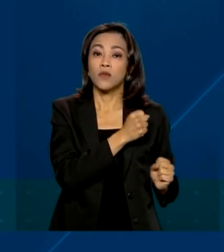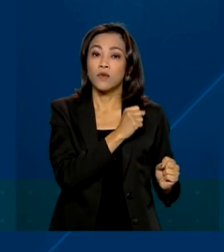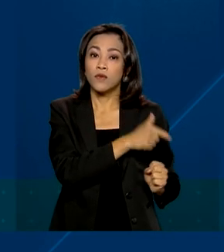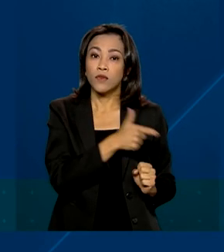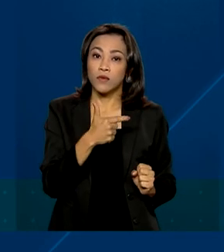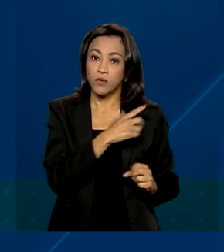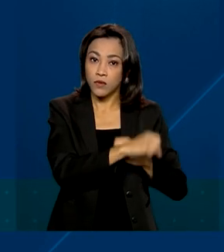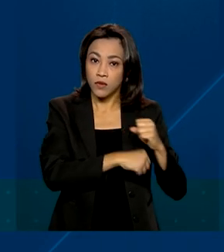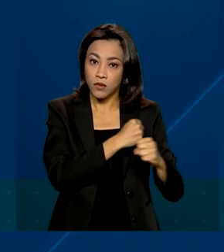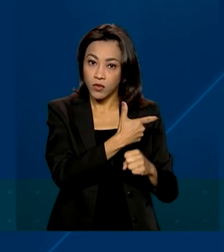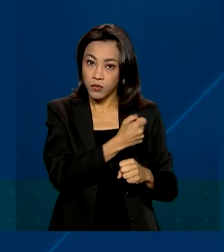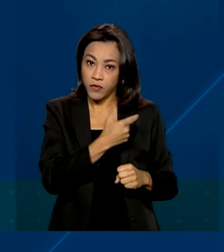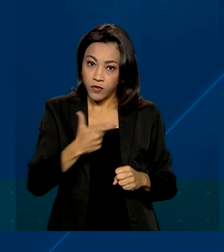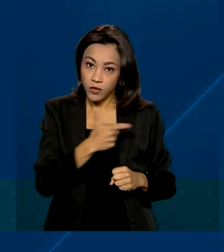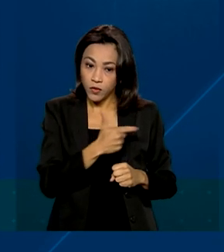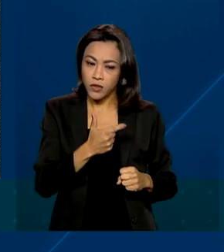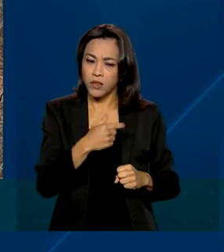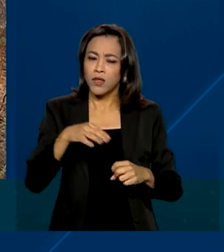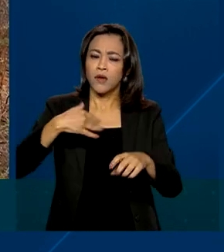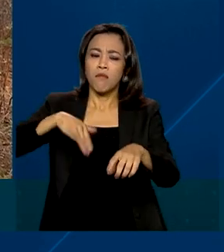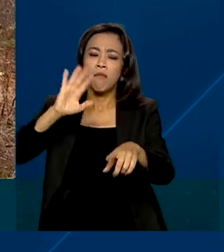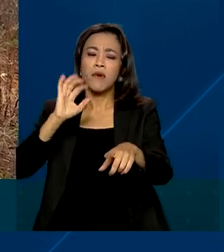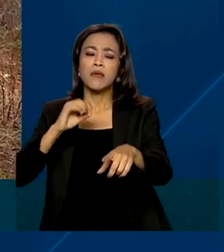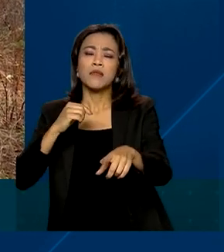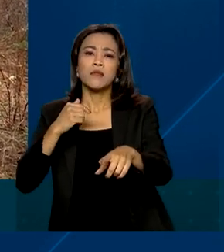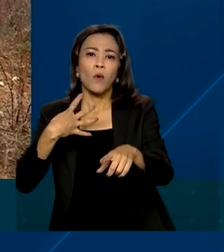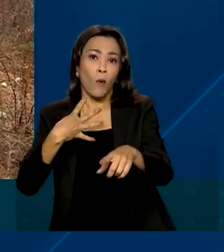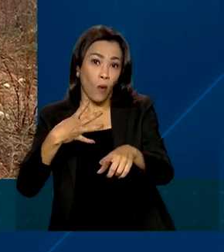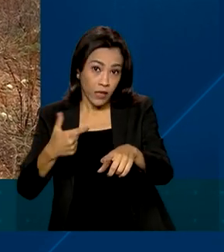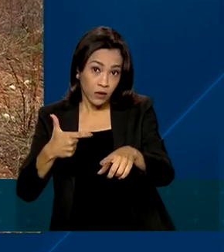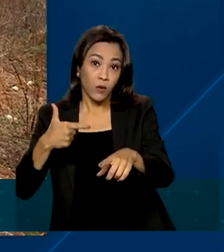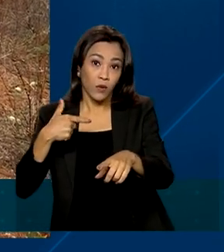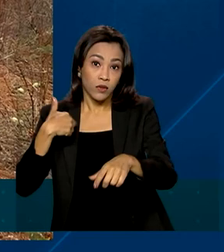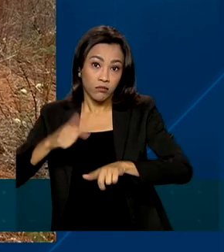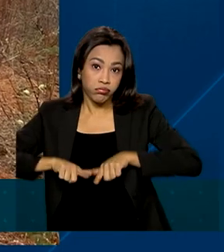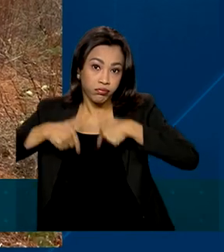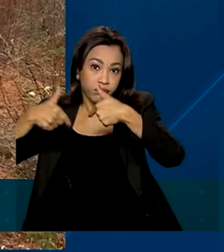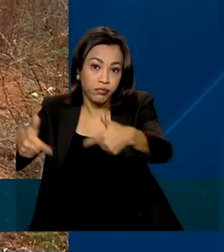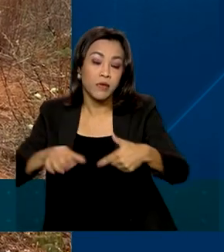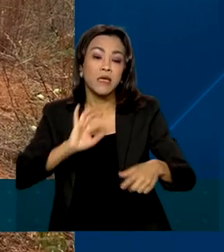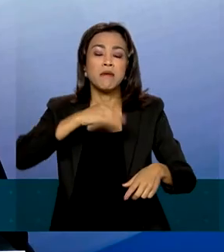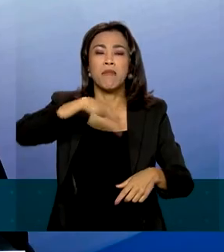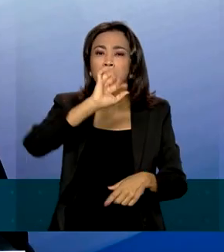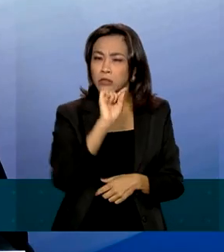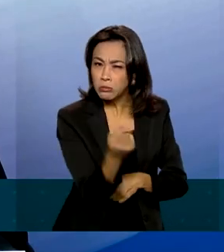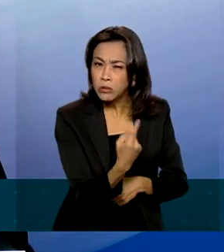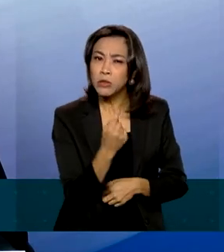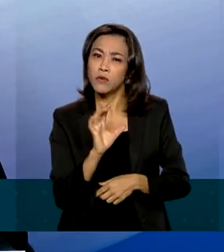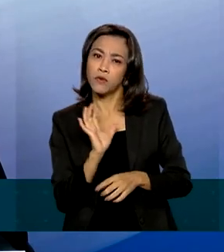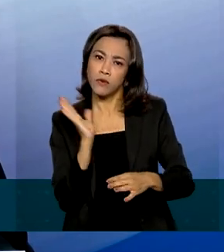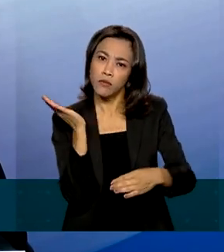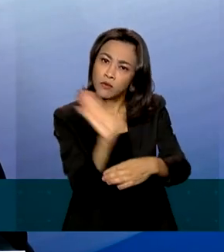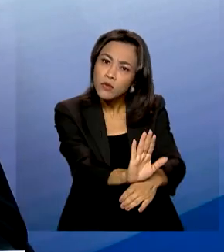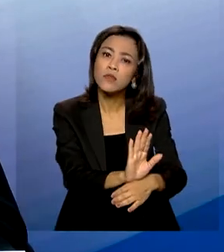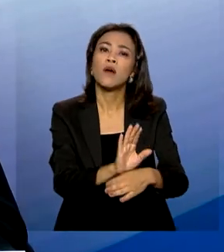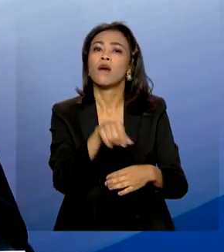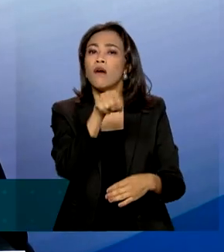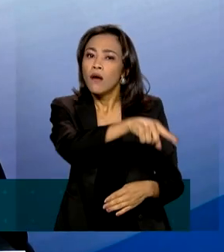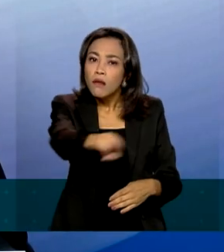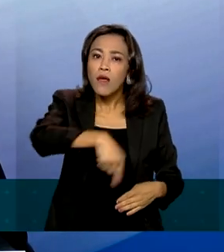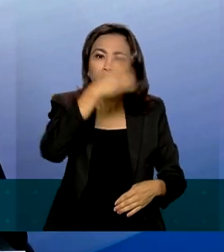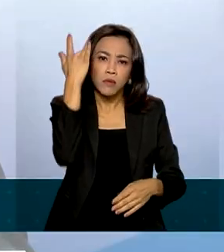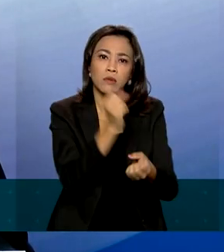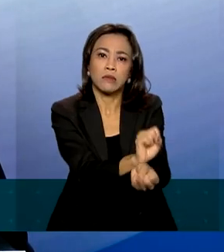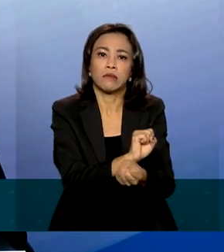242 ações e 1.178 trabalhadores resgatados. E o nosso compromisso é exatamente